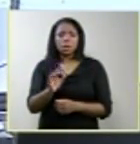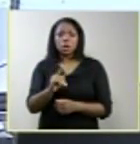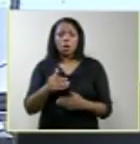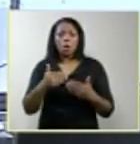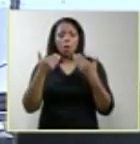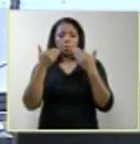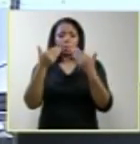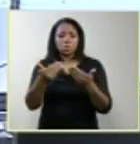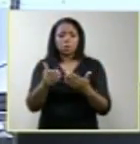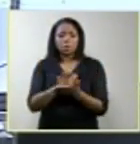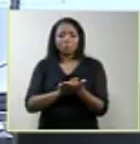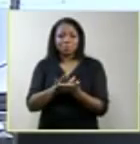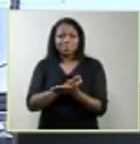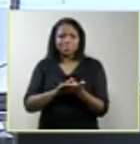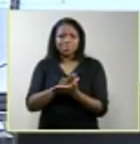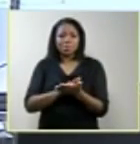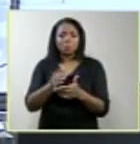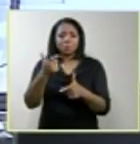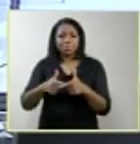apresentaram nenhuma intercorrência.